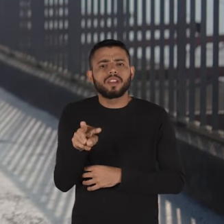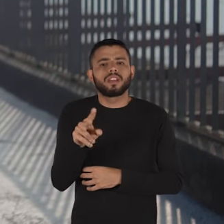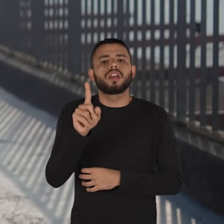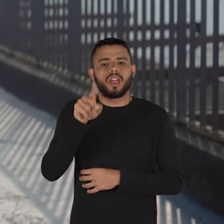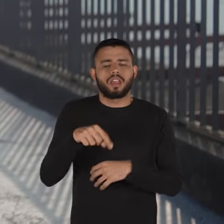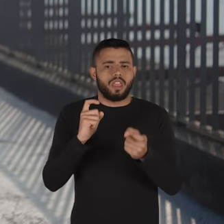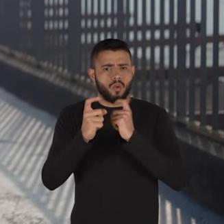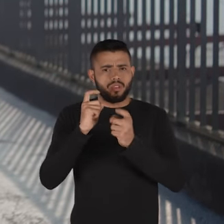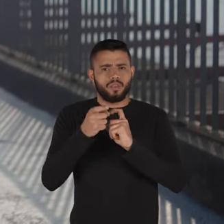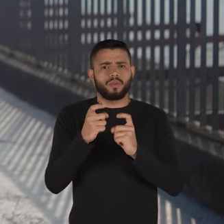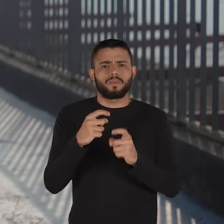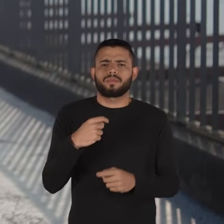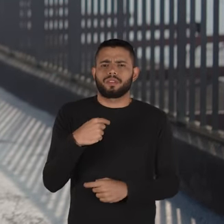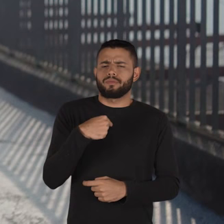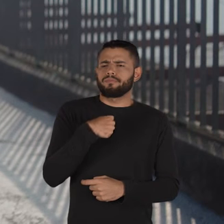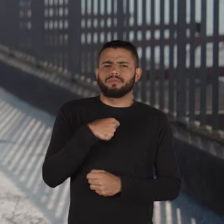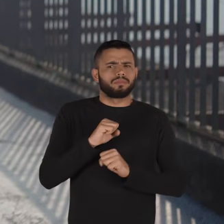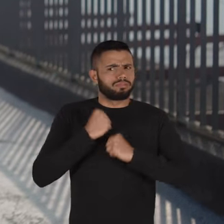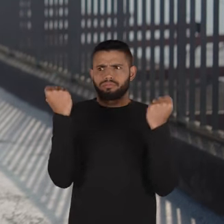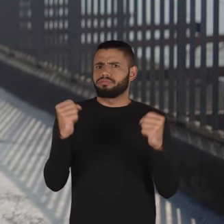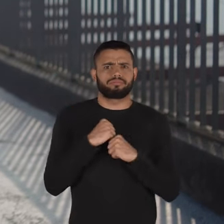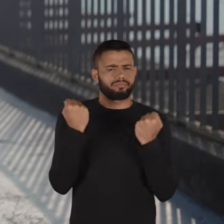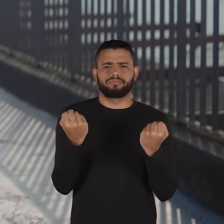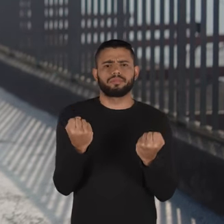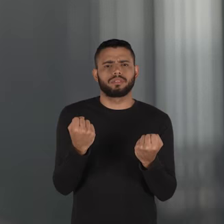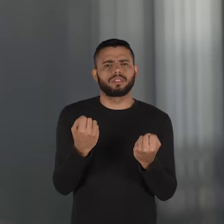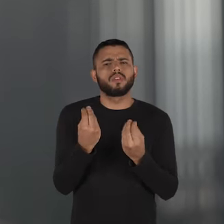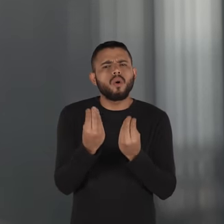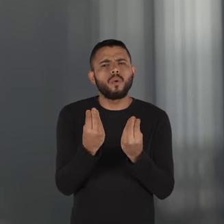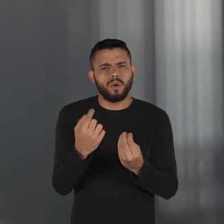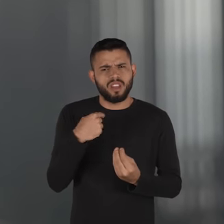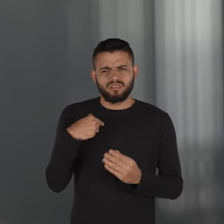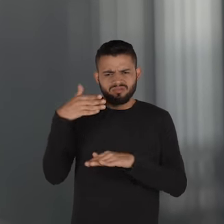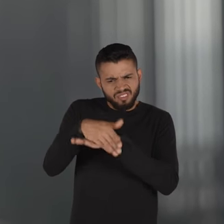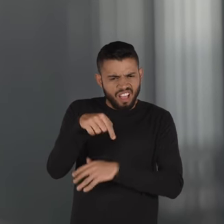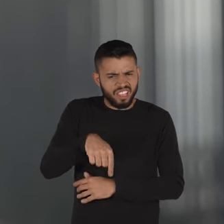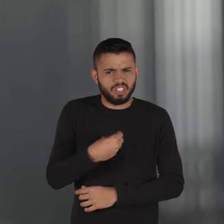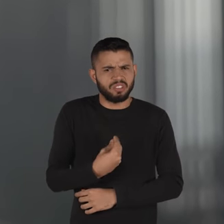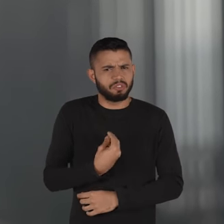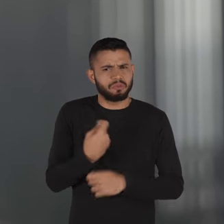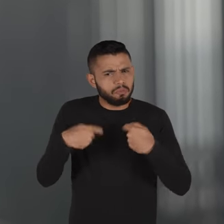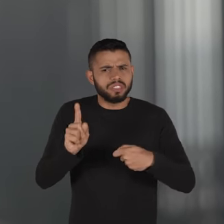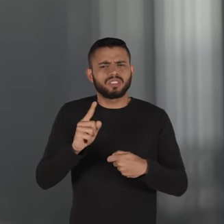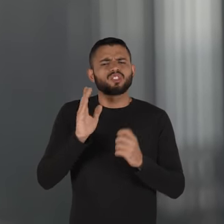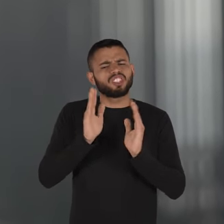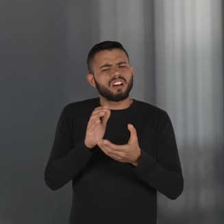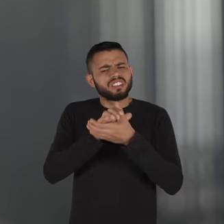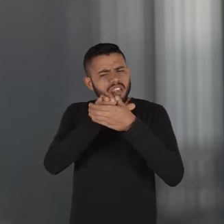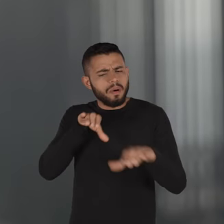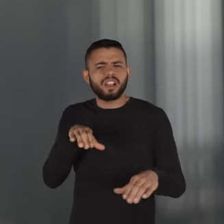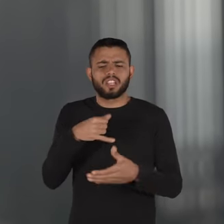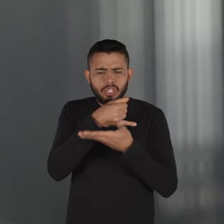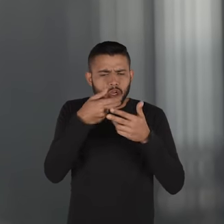eram eram essas reuniões eu fiquei completamente revoltado Bruno eu falei pô eu não tenho que estar aqui eu não estou mais com a pessoa que eu agredi